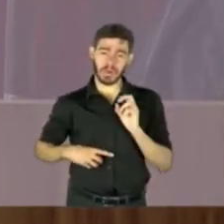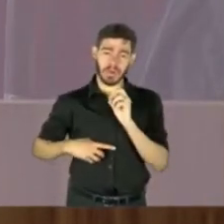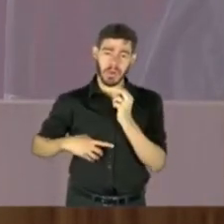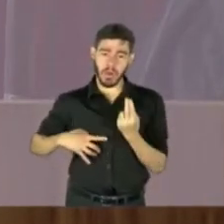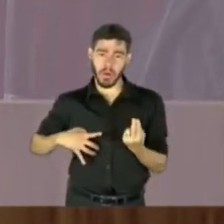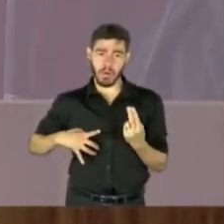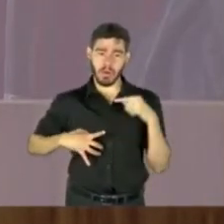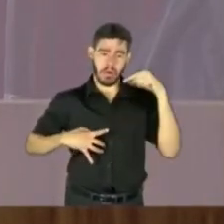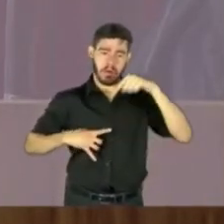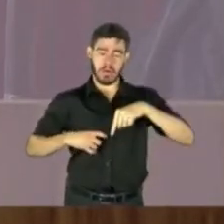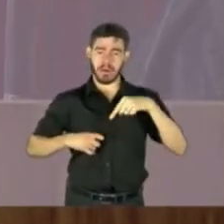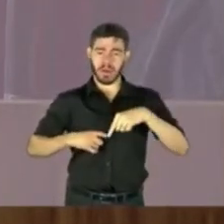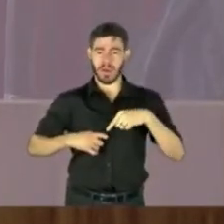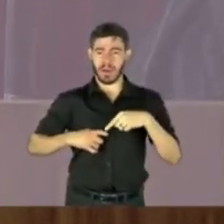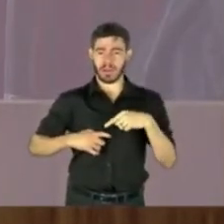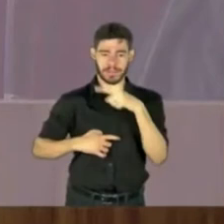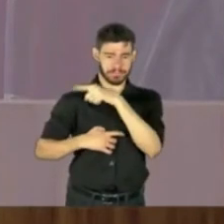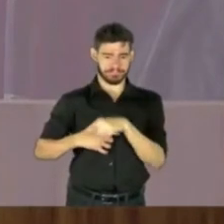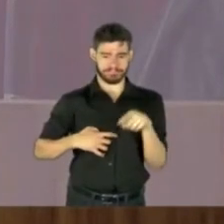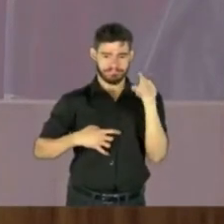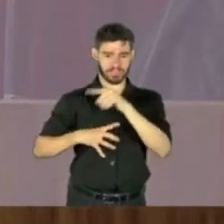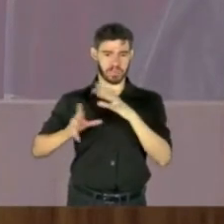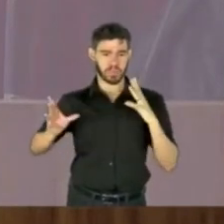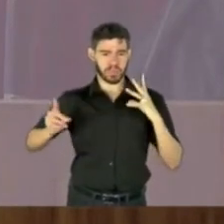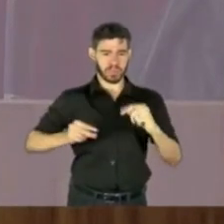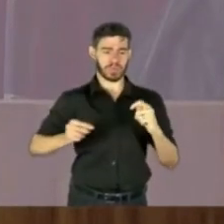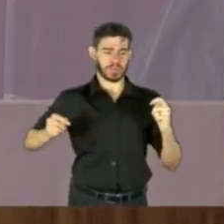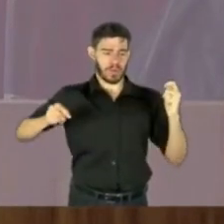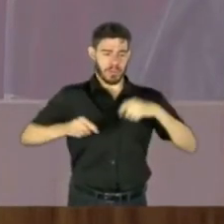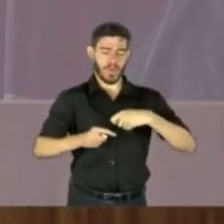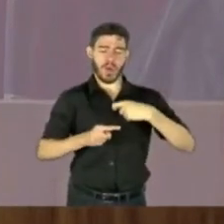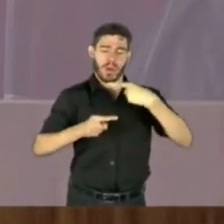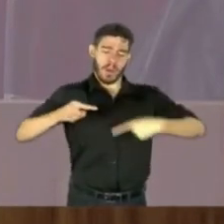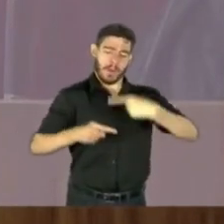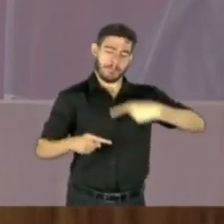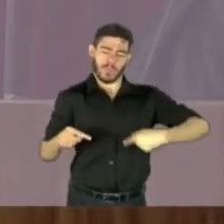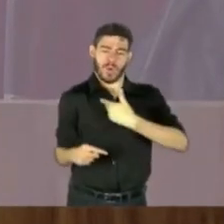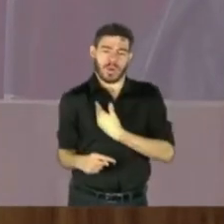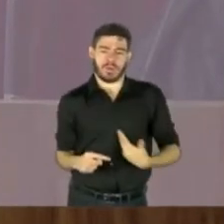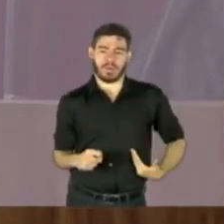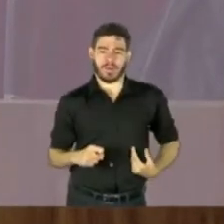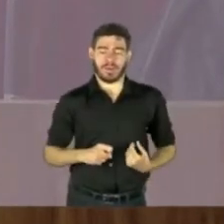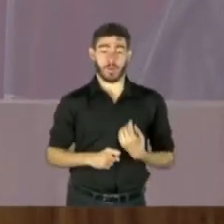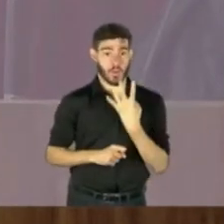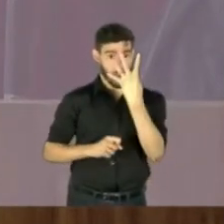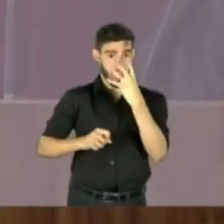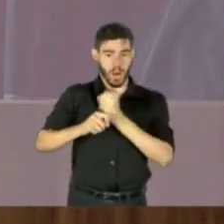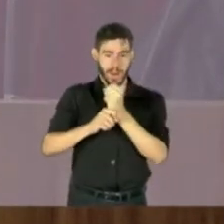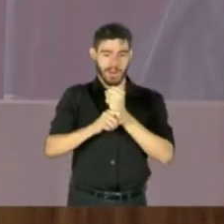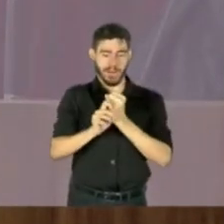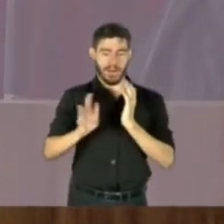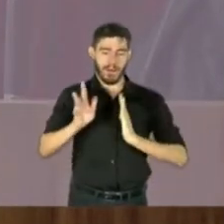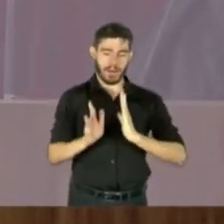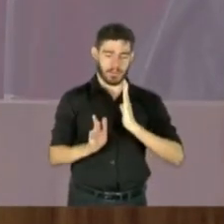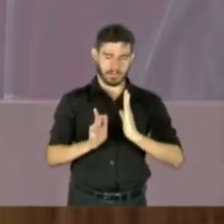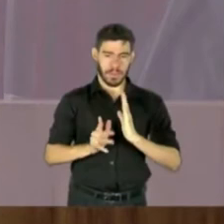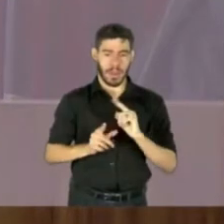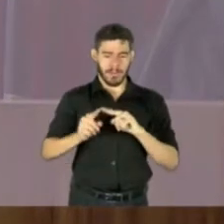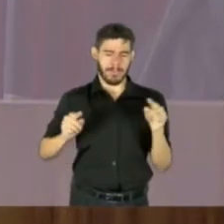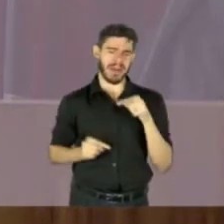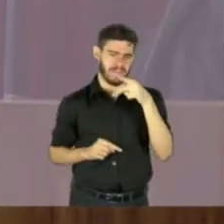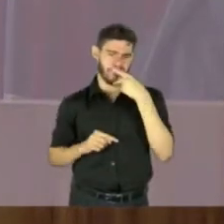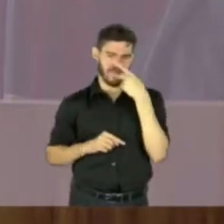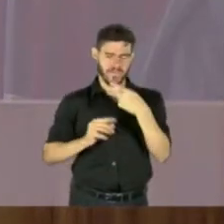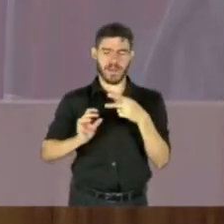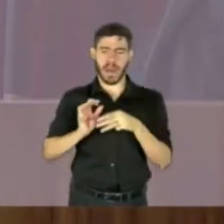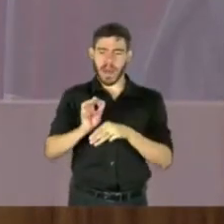aqui anular todas as possibilidades e políticas públicas durante quatro anos de mandato. Mas nesse caso, como só leitou o